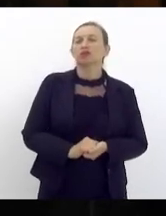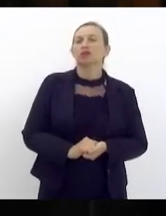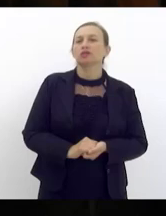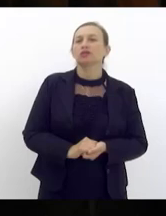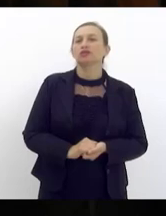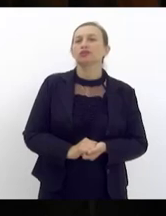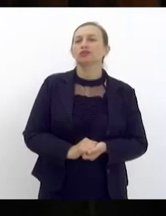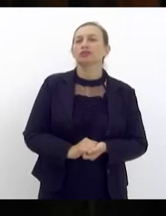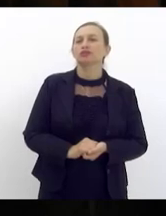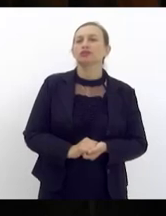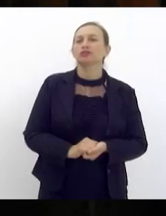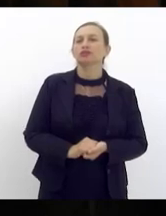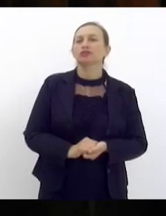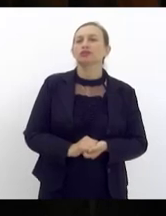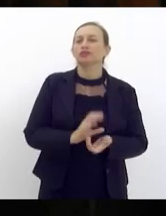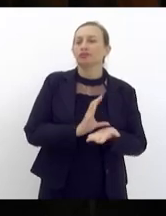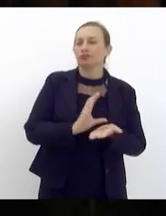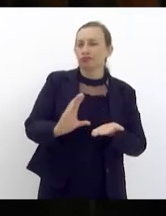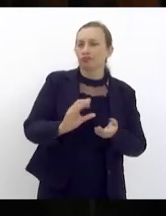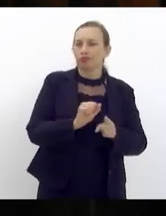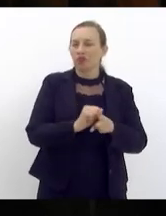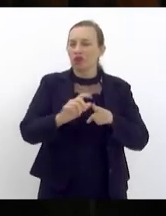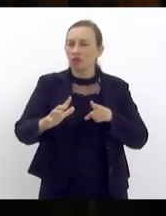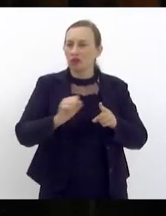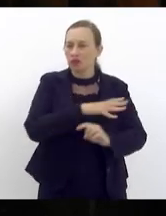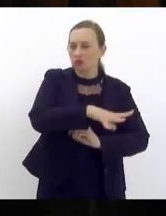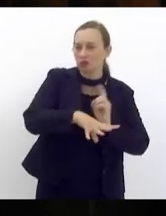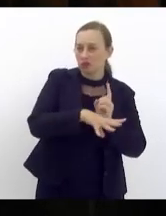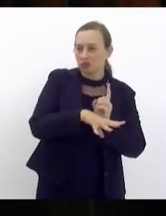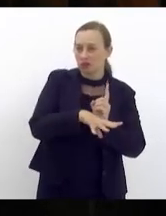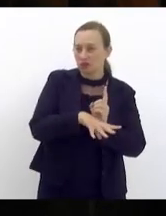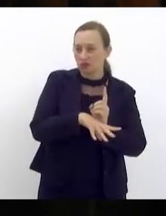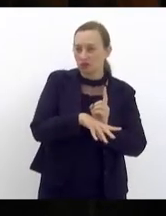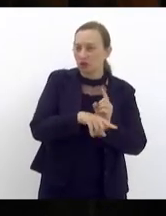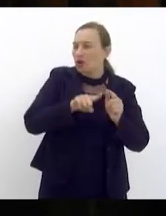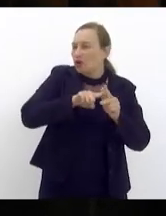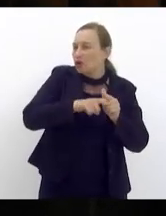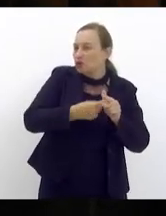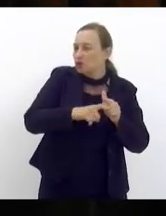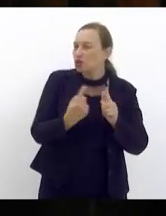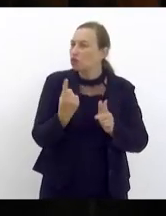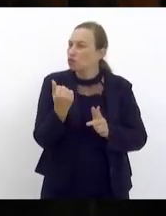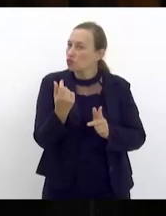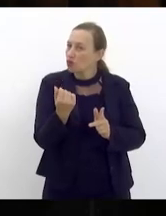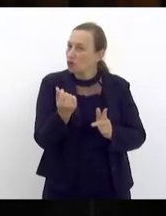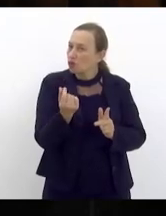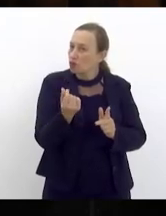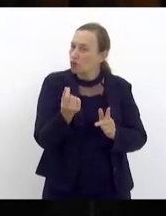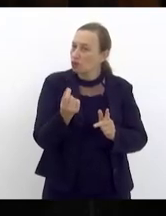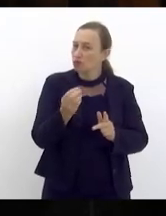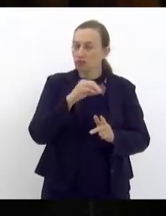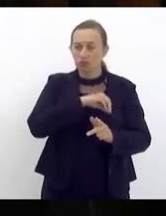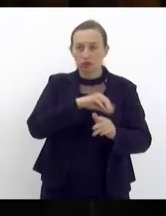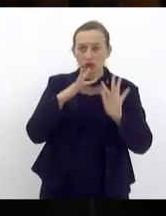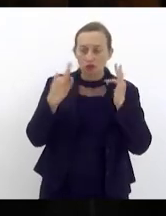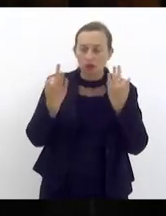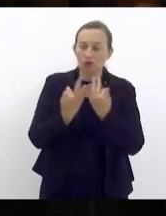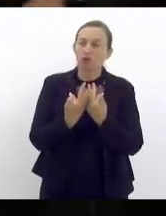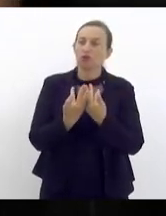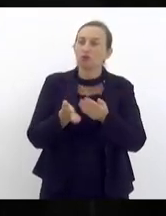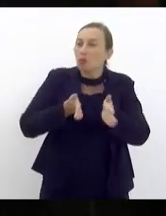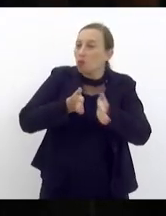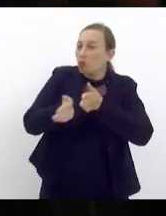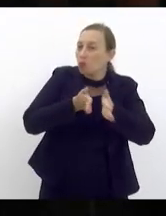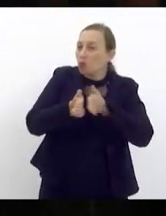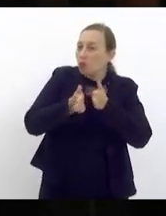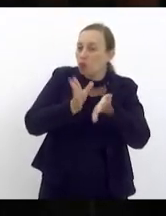concessão de benefício de aluguel social estipulando alterando o valor da renda familiar para acessar